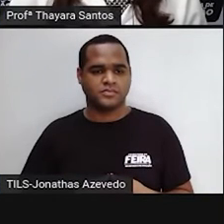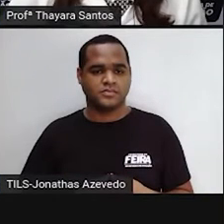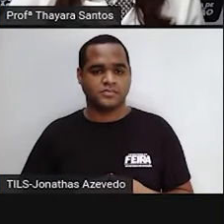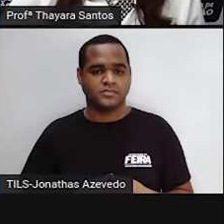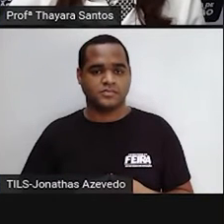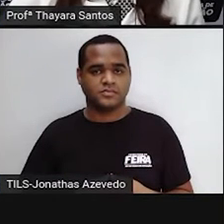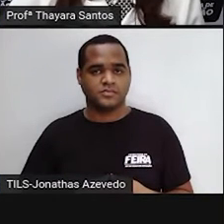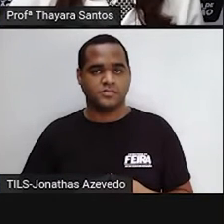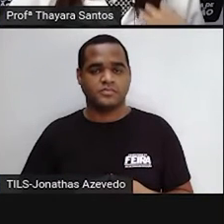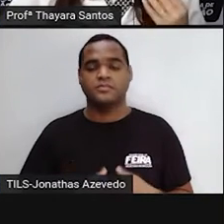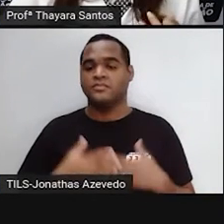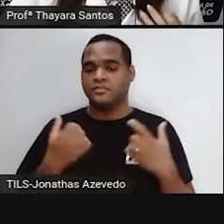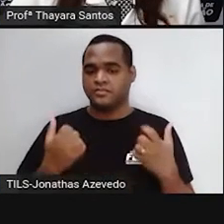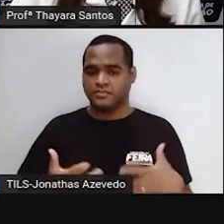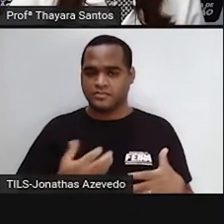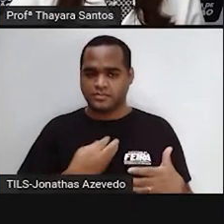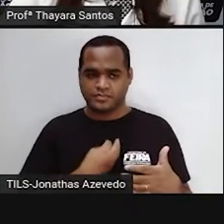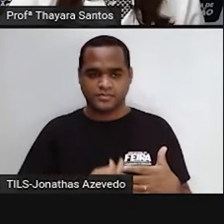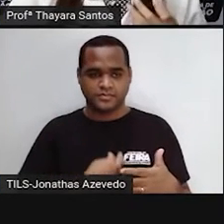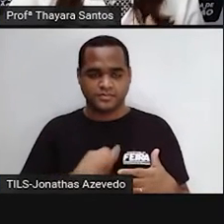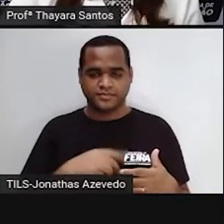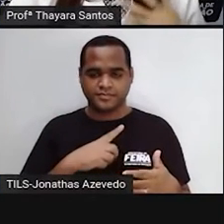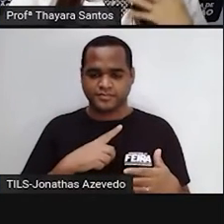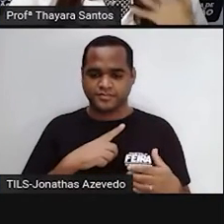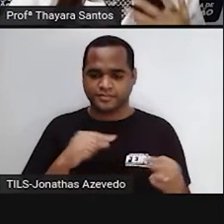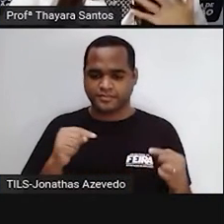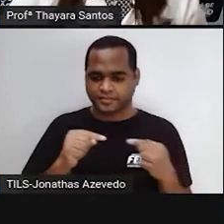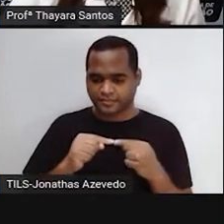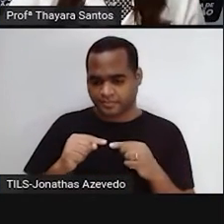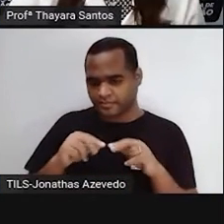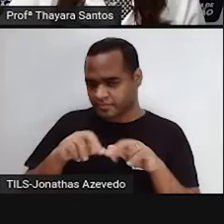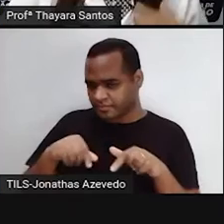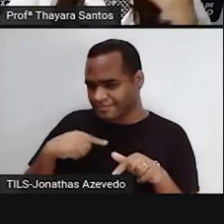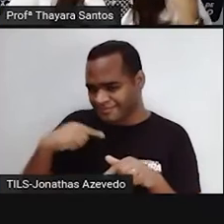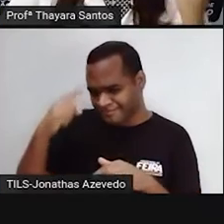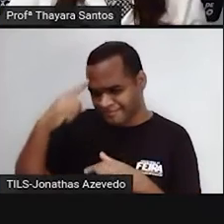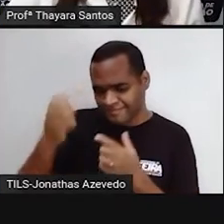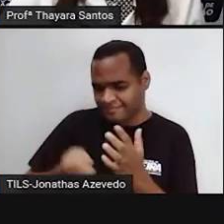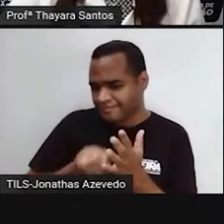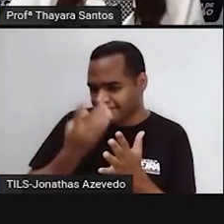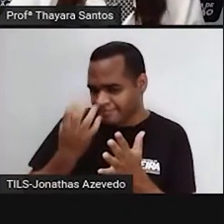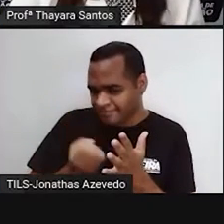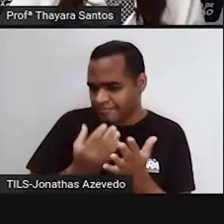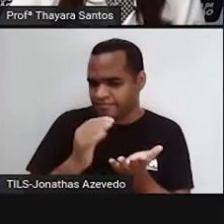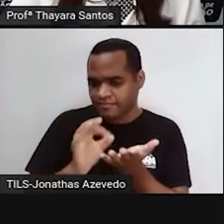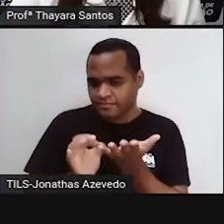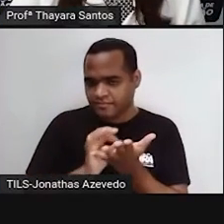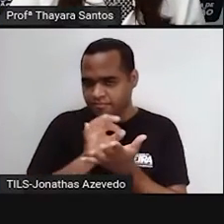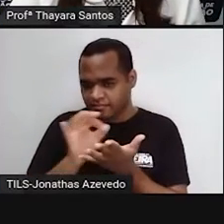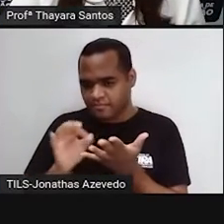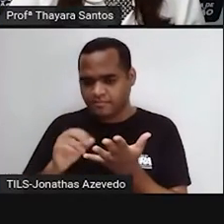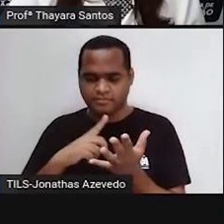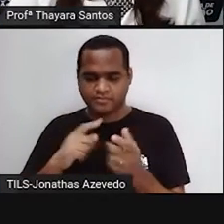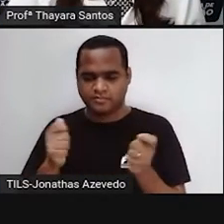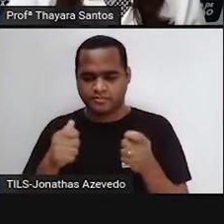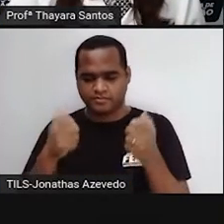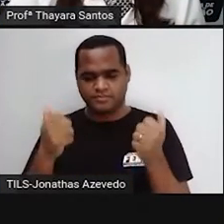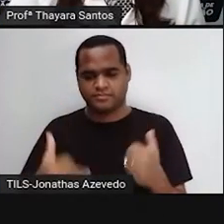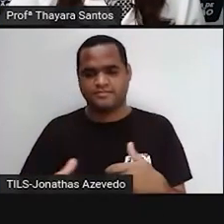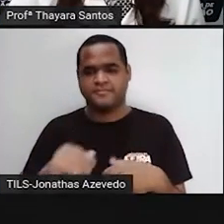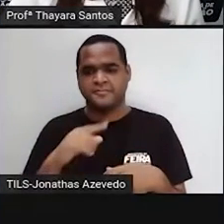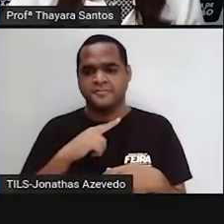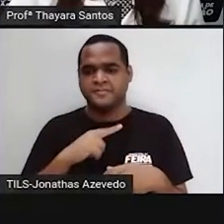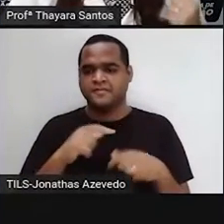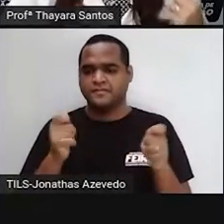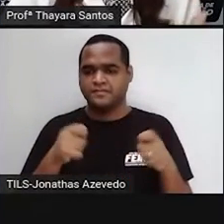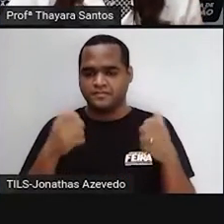E os seres vivos, eles podem ser classificados de acordo com o número de células e com o tipo de células que eles apresentam. Então,